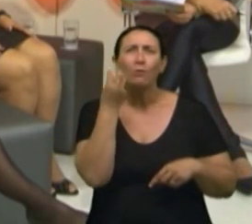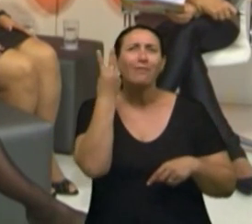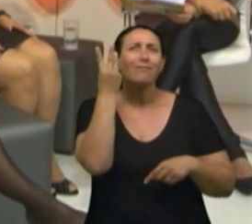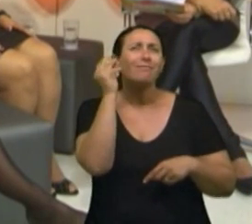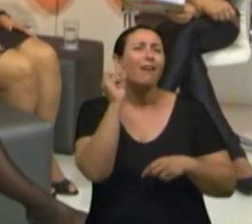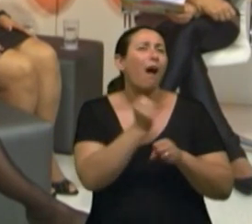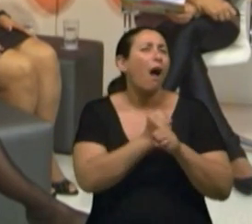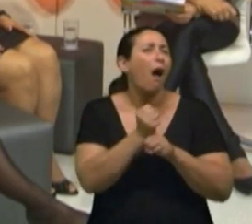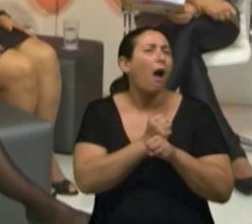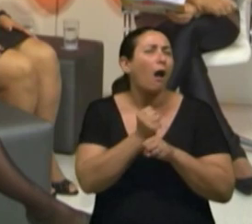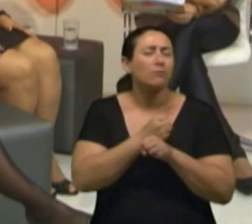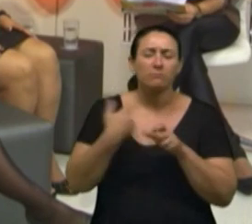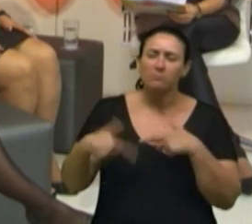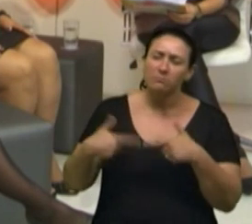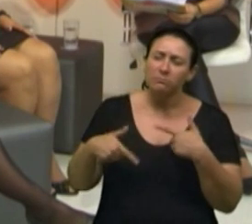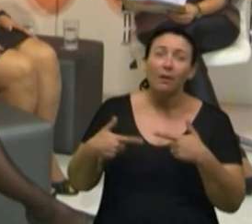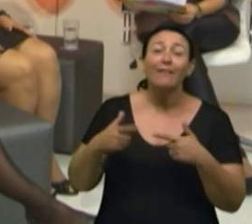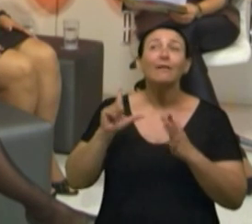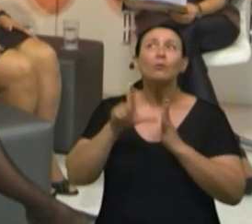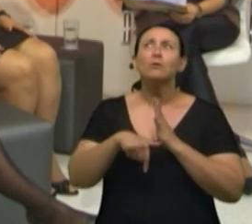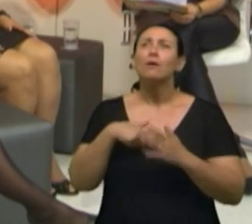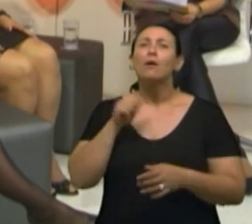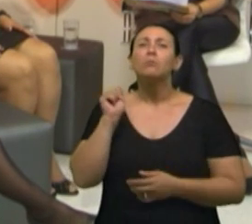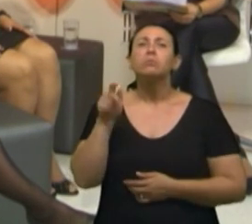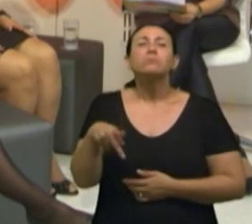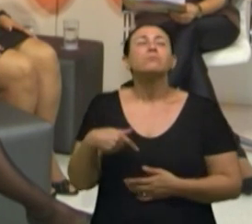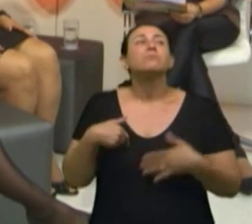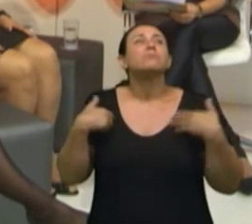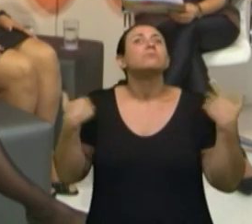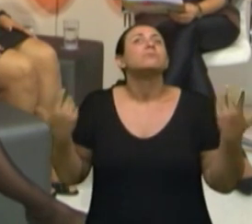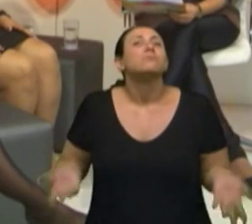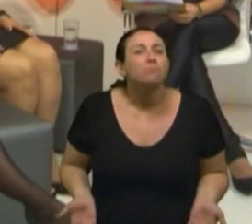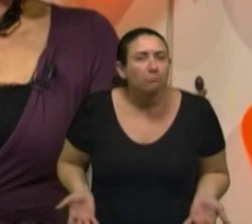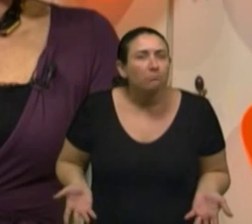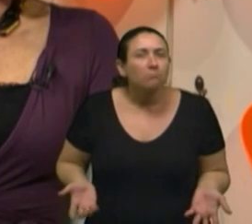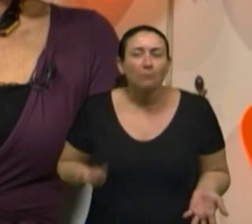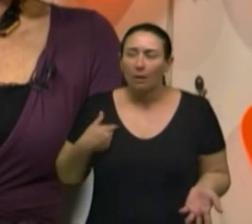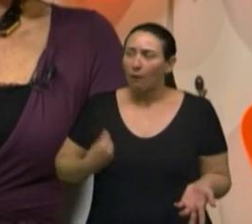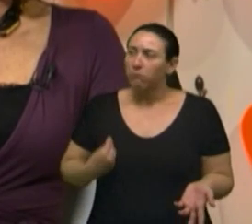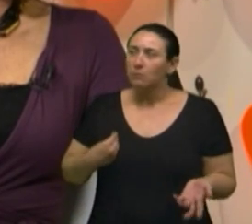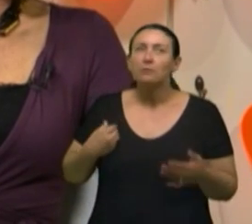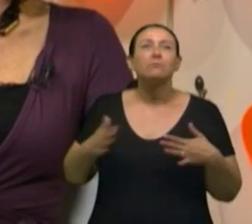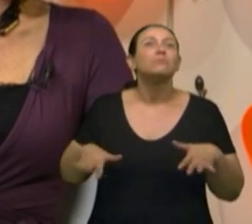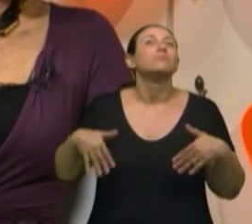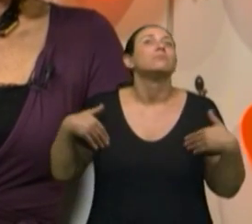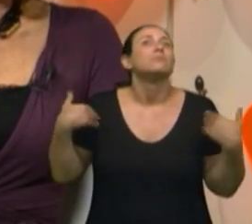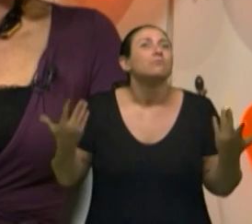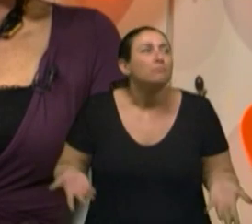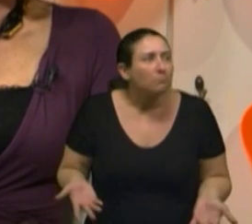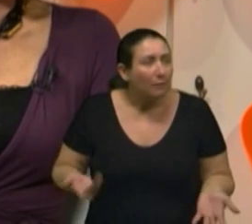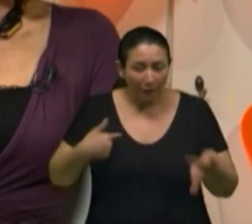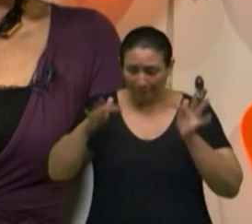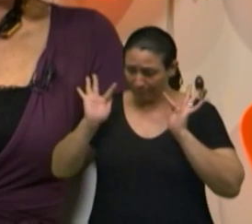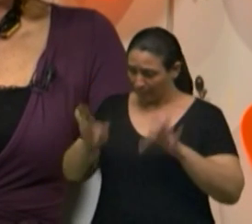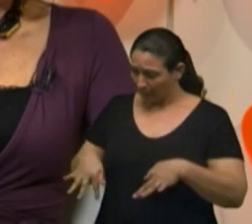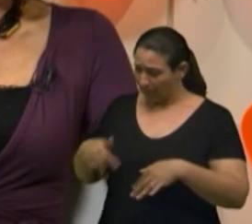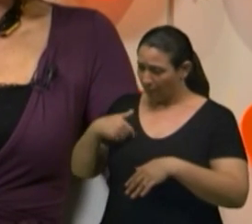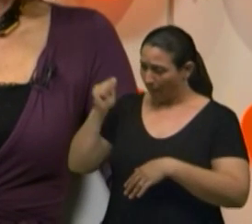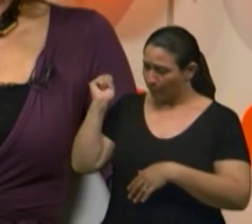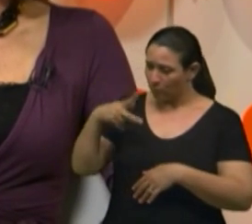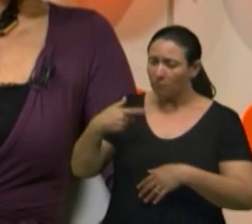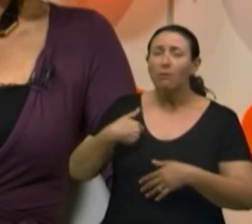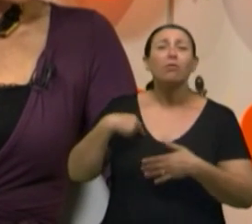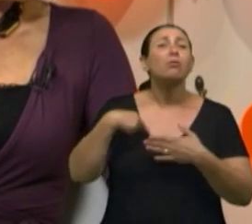Né? E aí, o que fazer? Há vida depois da Corsã? Há vida depois da aposentadoria?